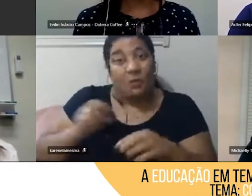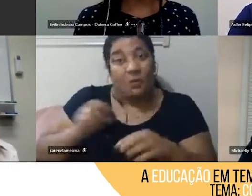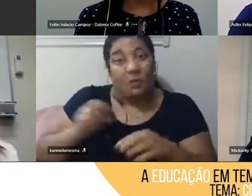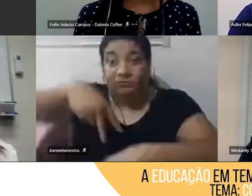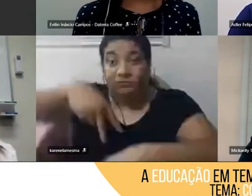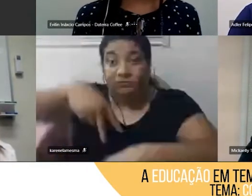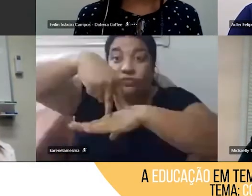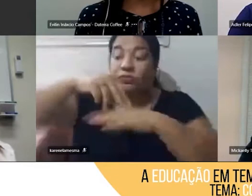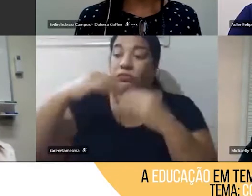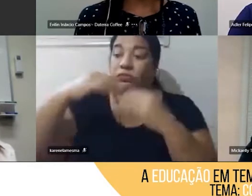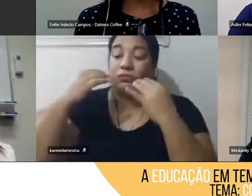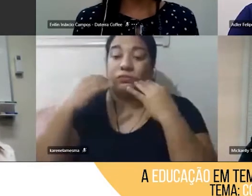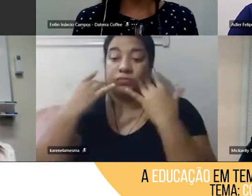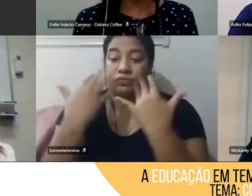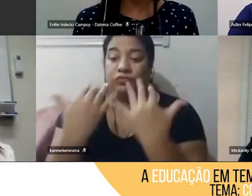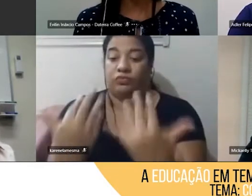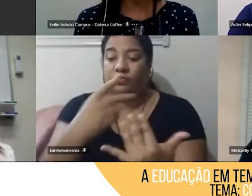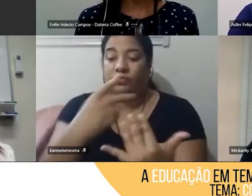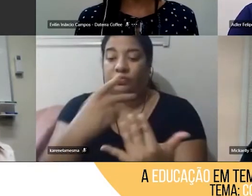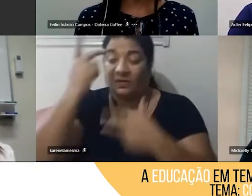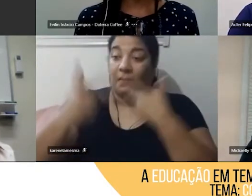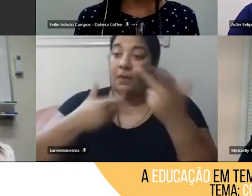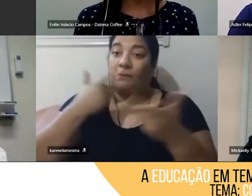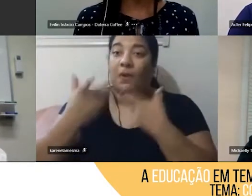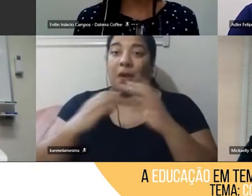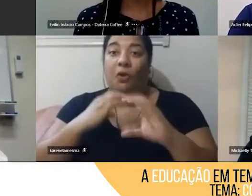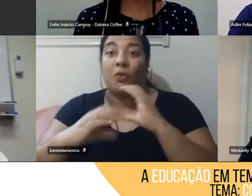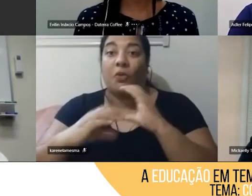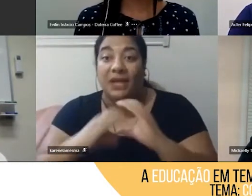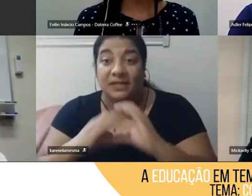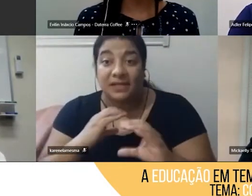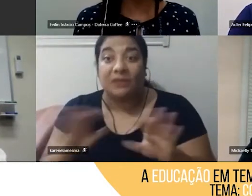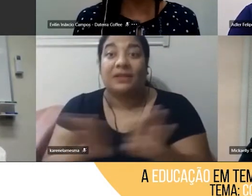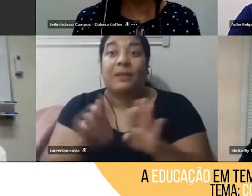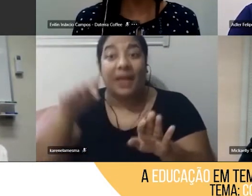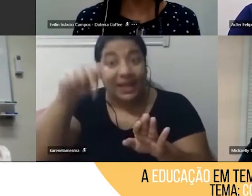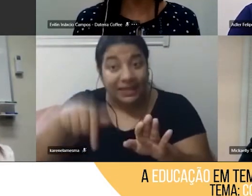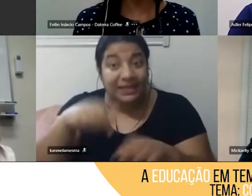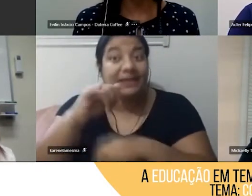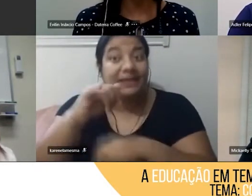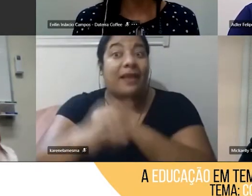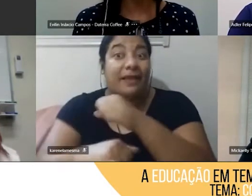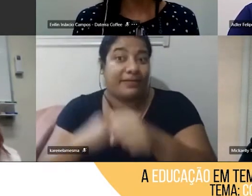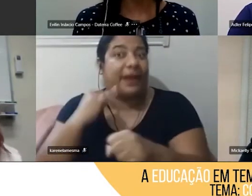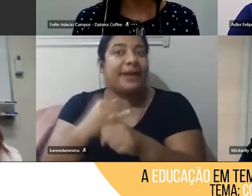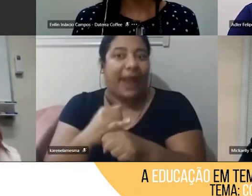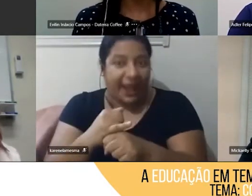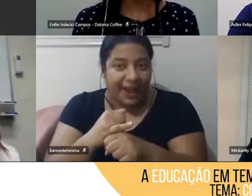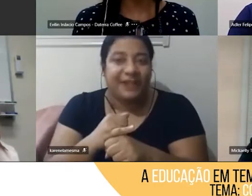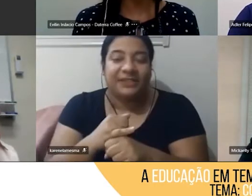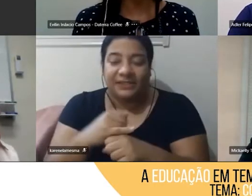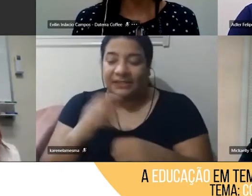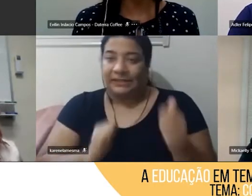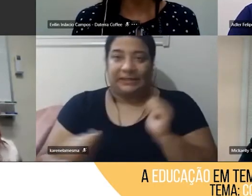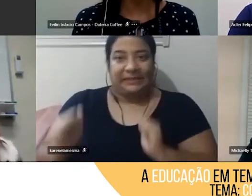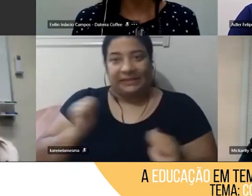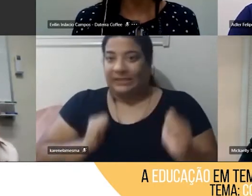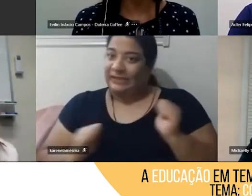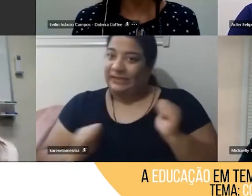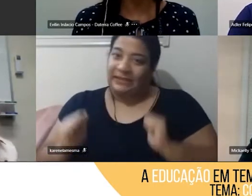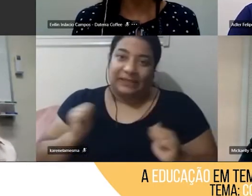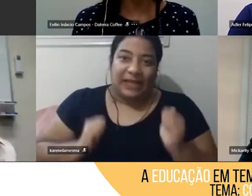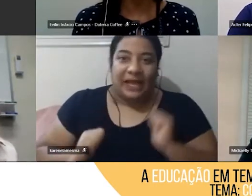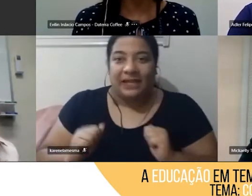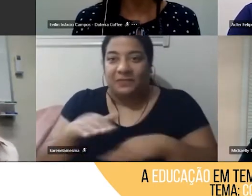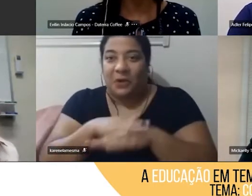comunicação digital, para nós também tem sido um desafio, gera muita ansiedade. A gente, para falar aqui com vocês,